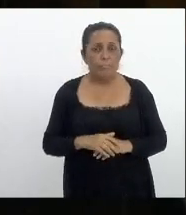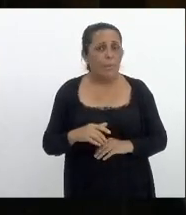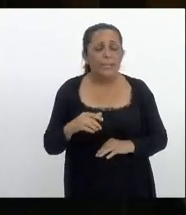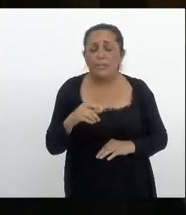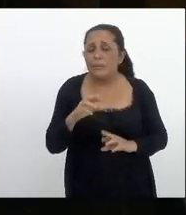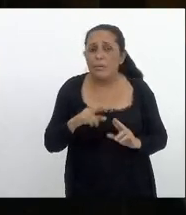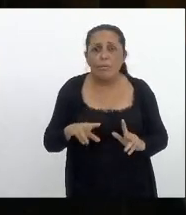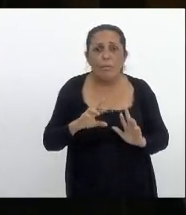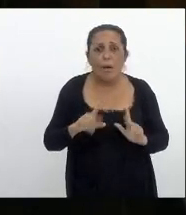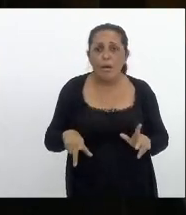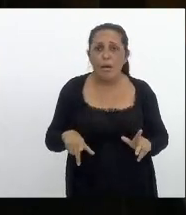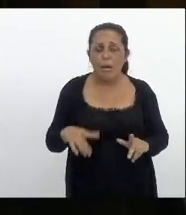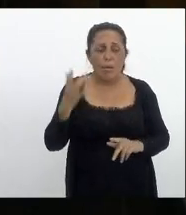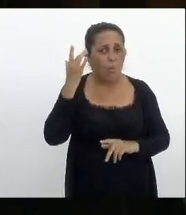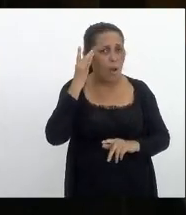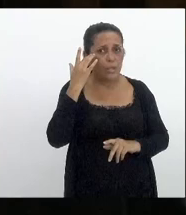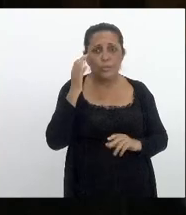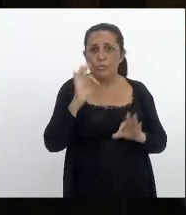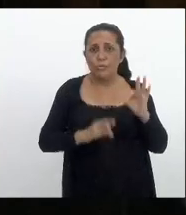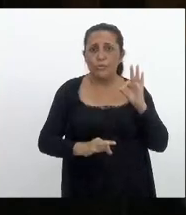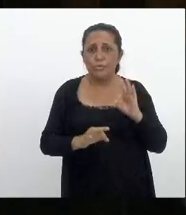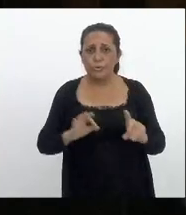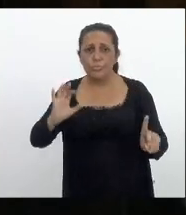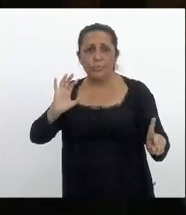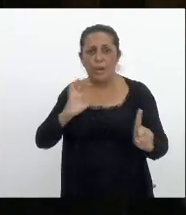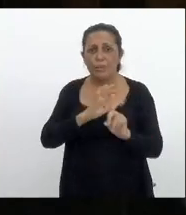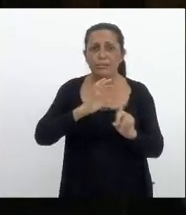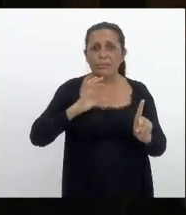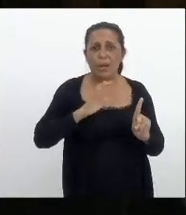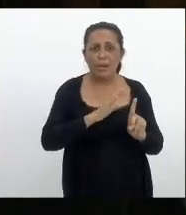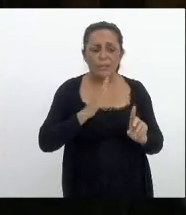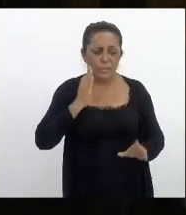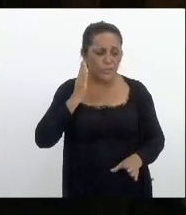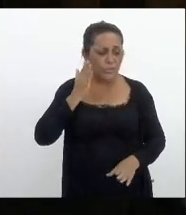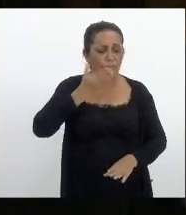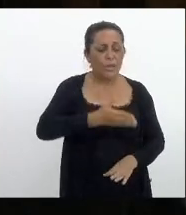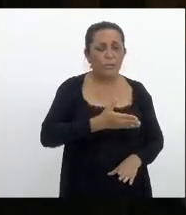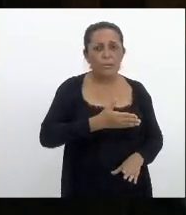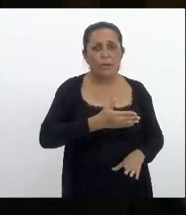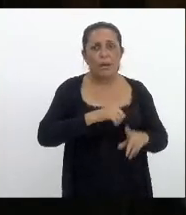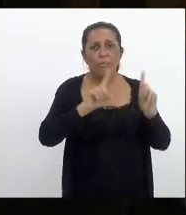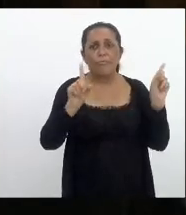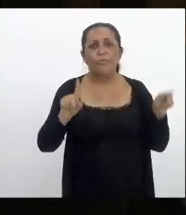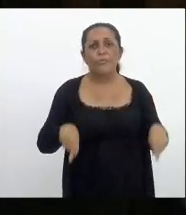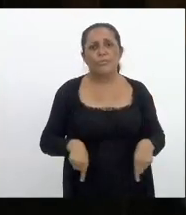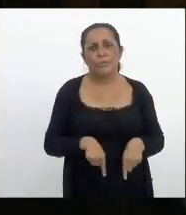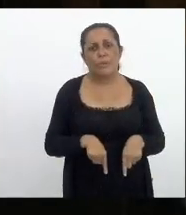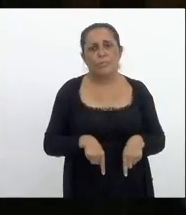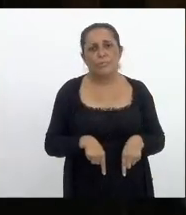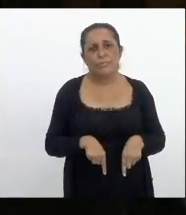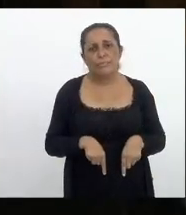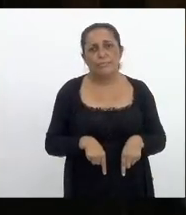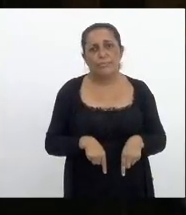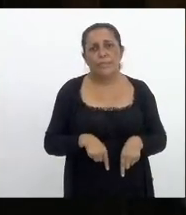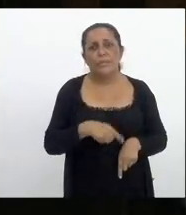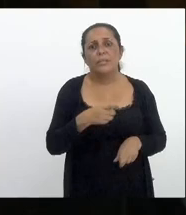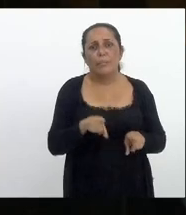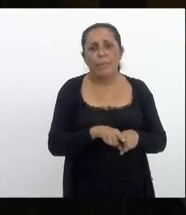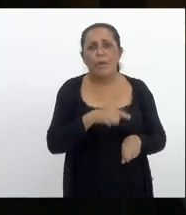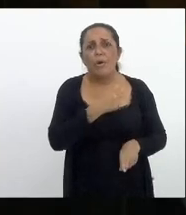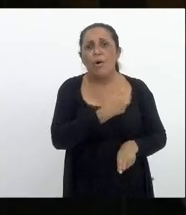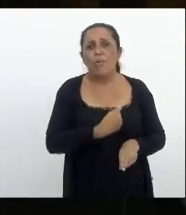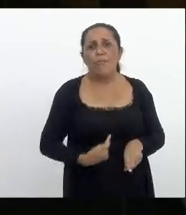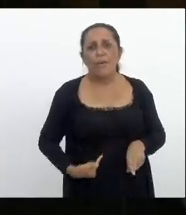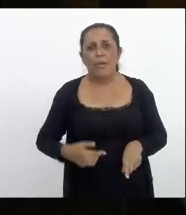toda essa cobrança todo esse ataque venha a ser direcionado somente ao governo federal